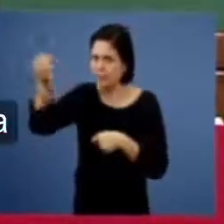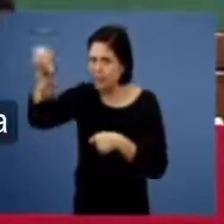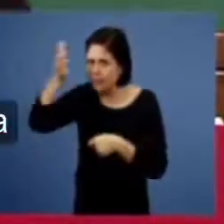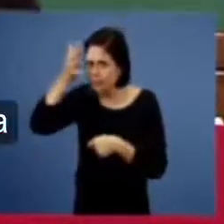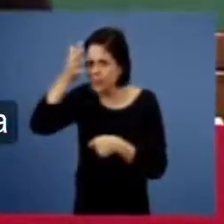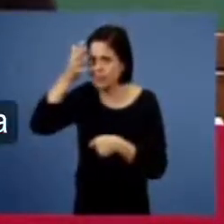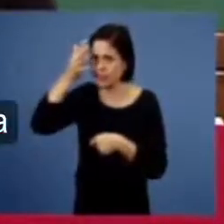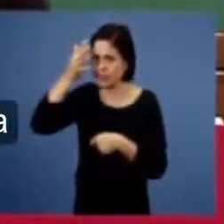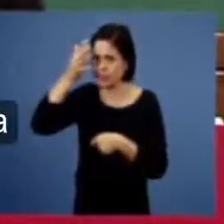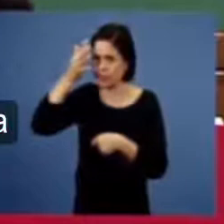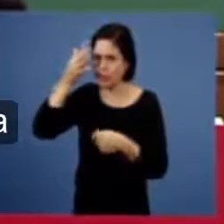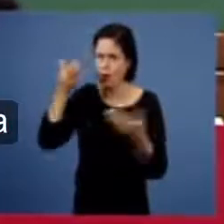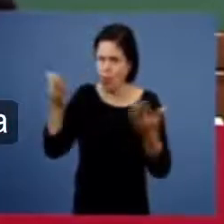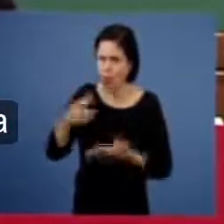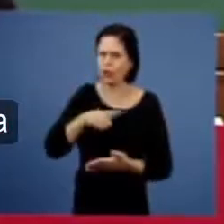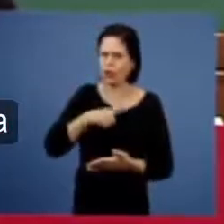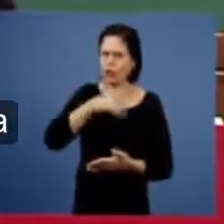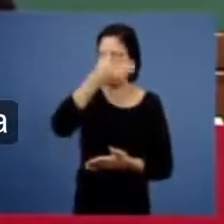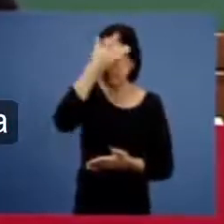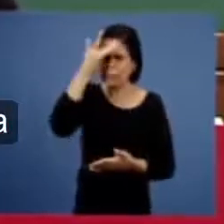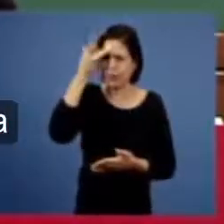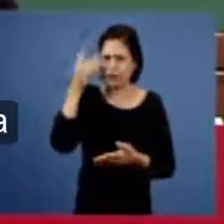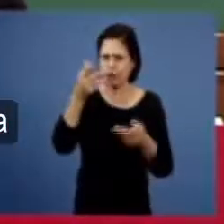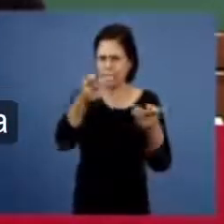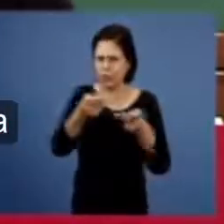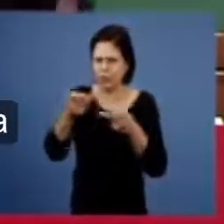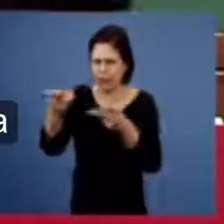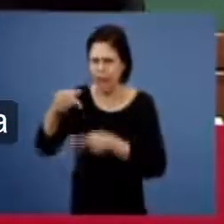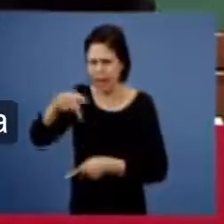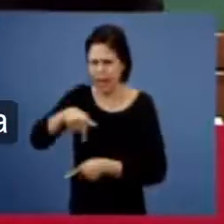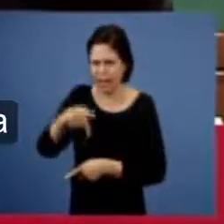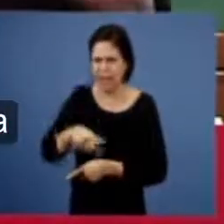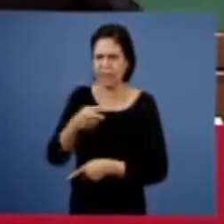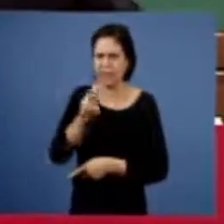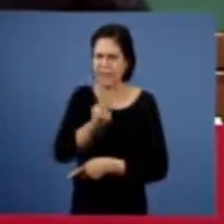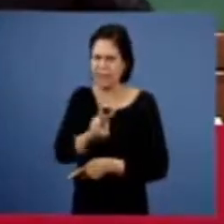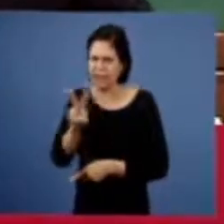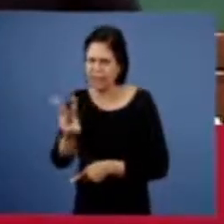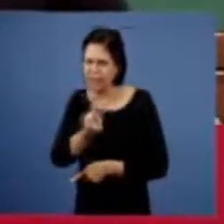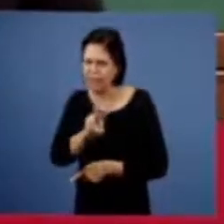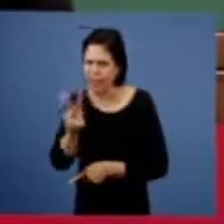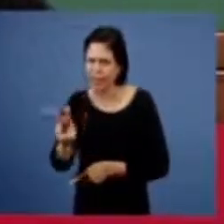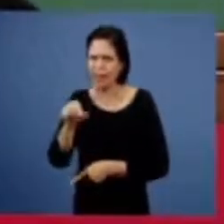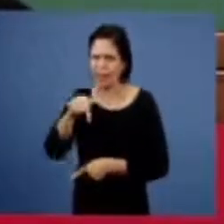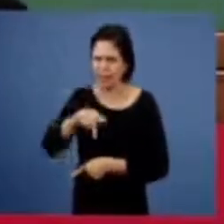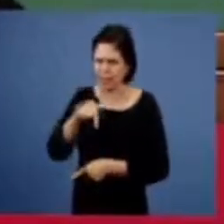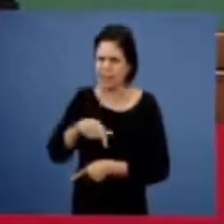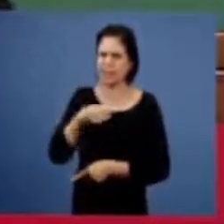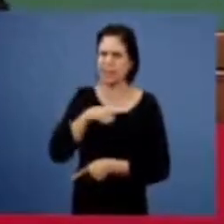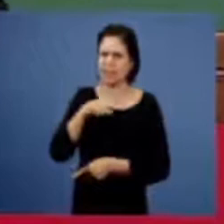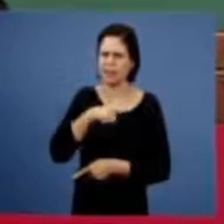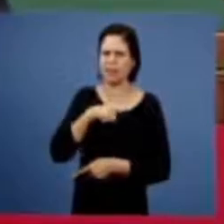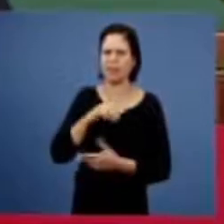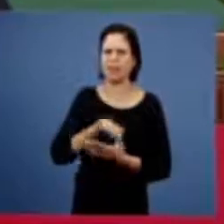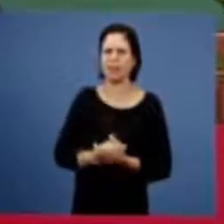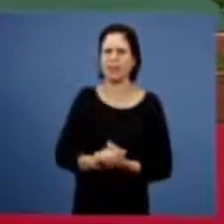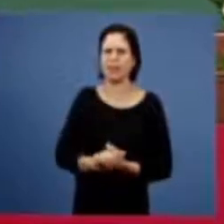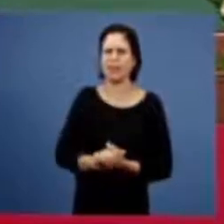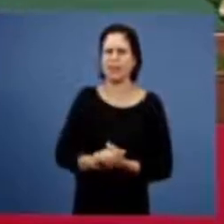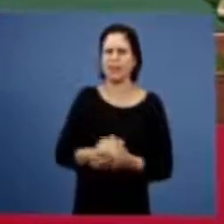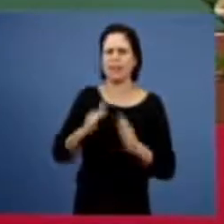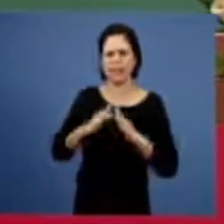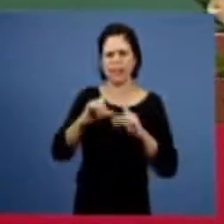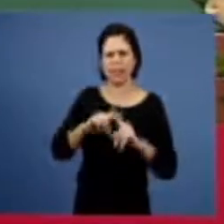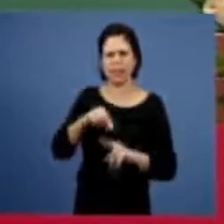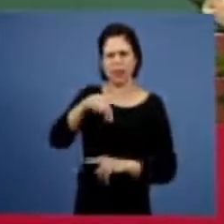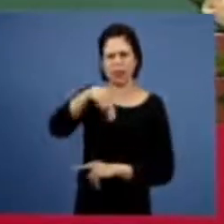ouvindo hoje nós temos visitantes inclusive aqui em Vila Velha Nova América 2